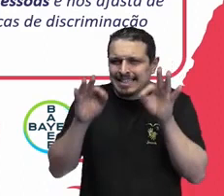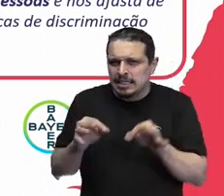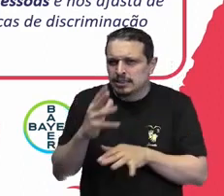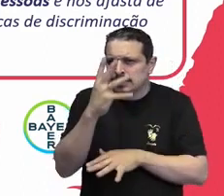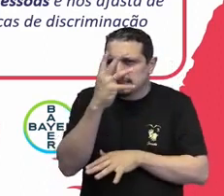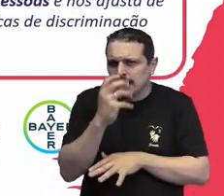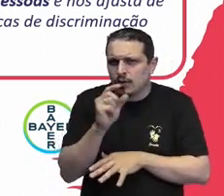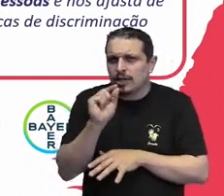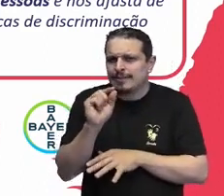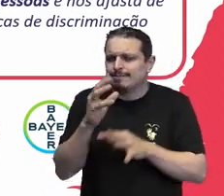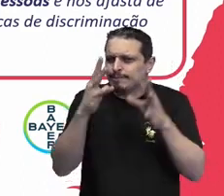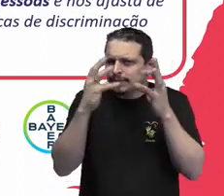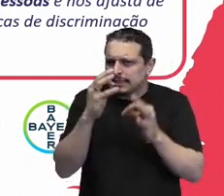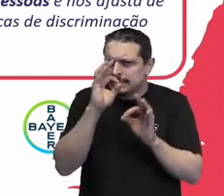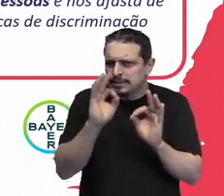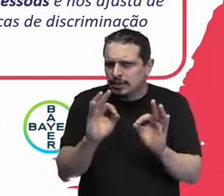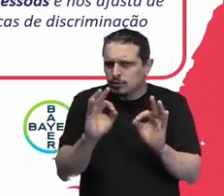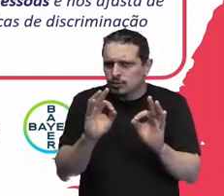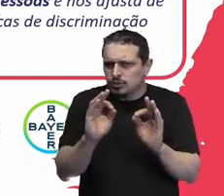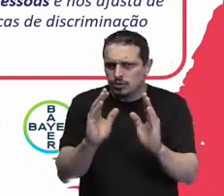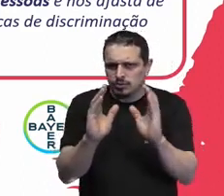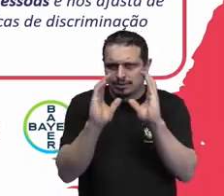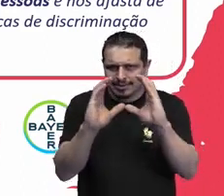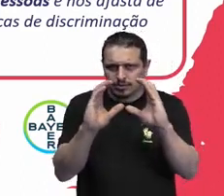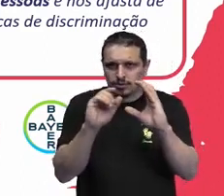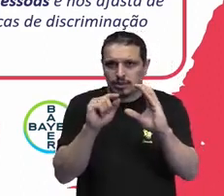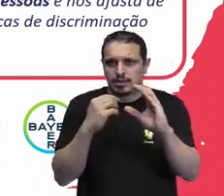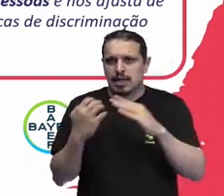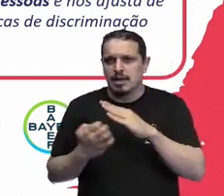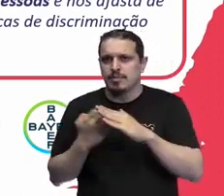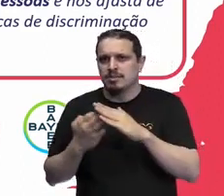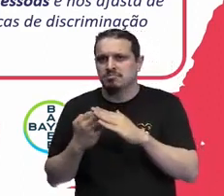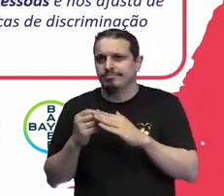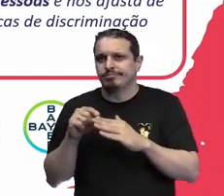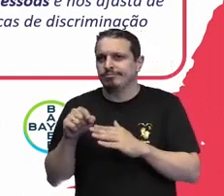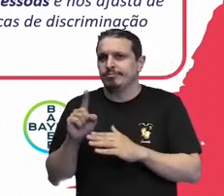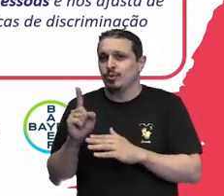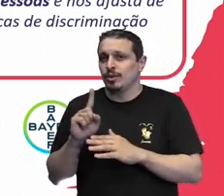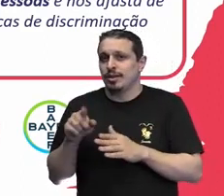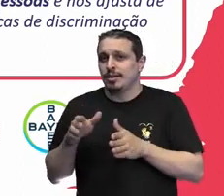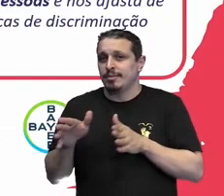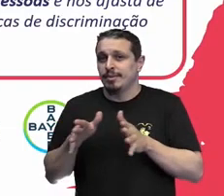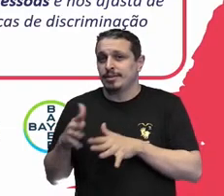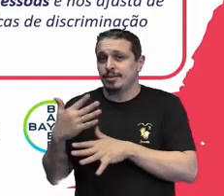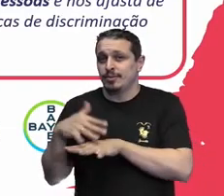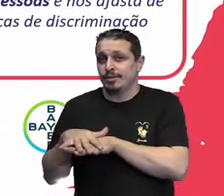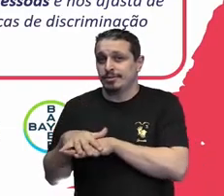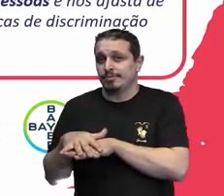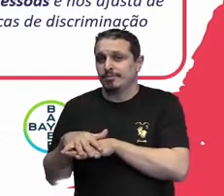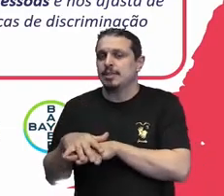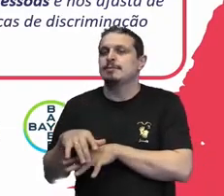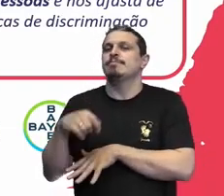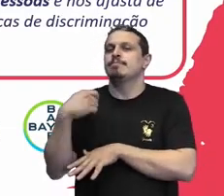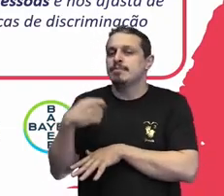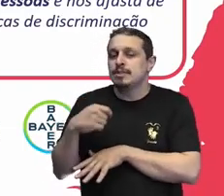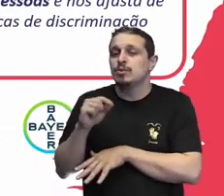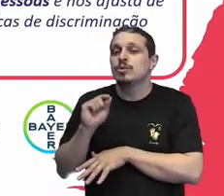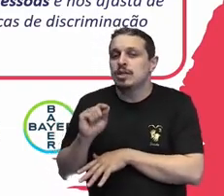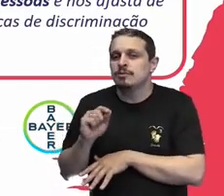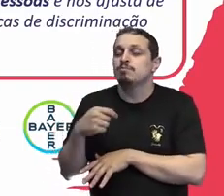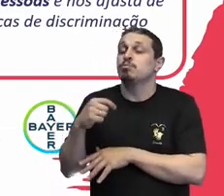diversidade está aí, ela é um fato, ela está dada e cada vez mais a gente tem conseguido